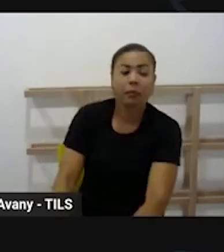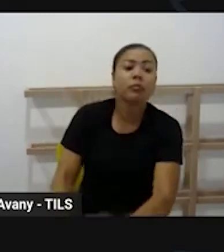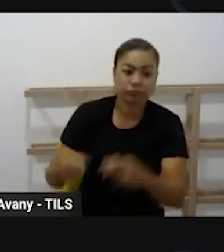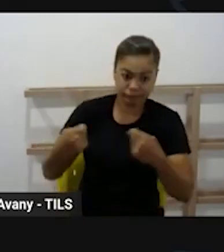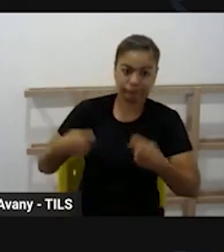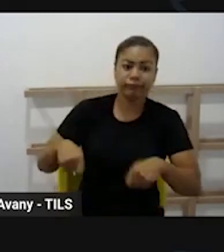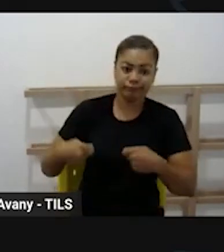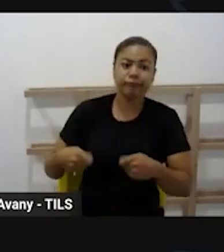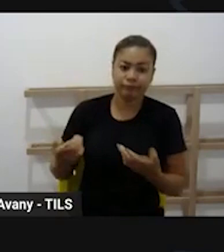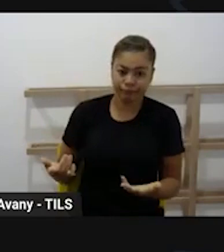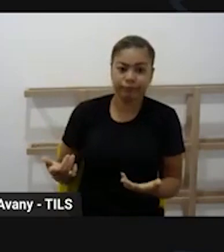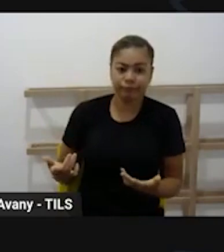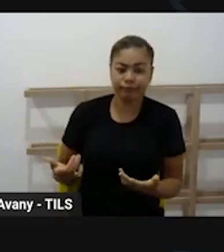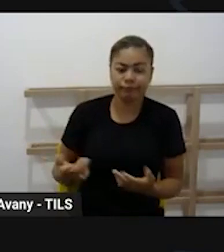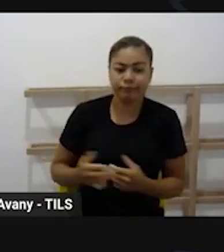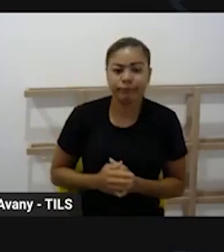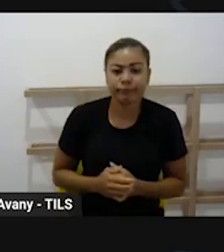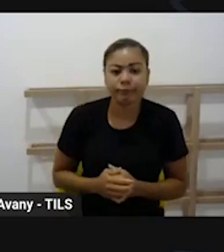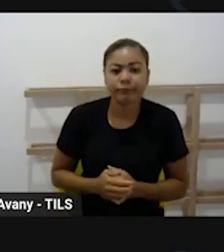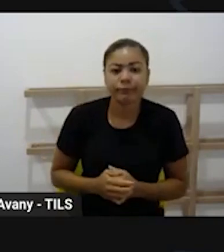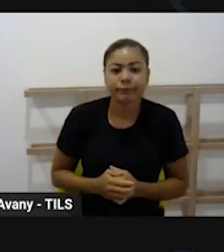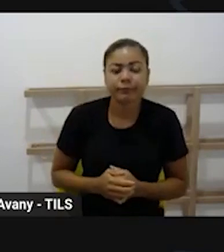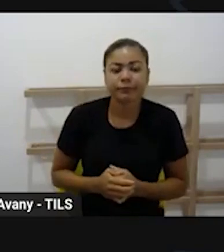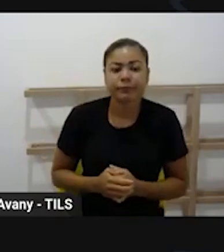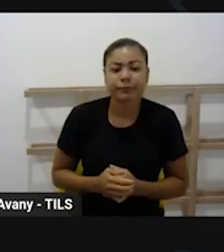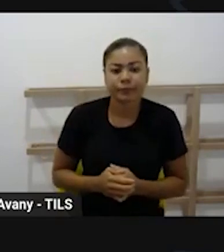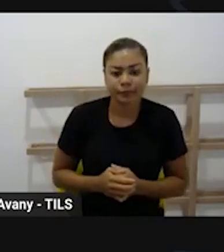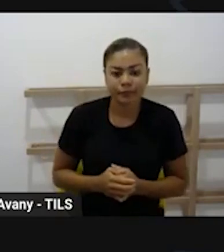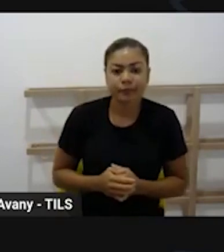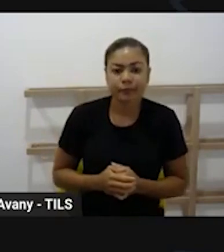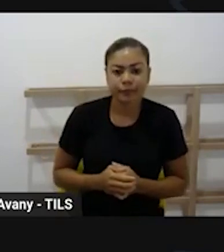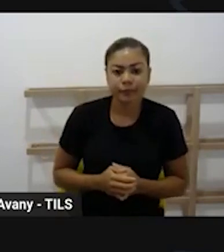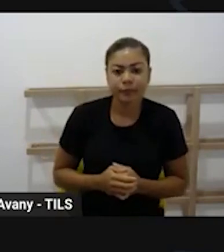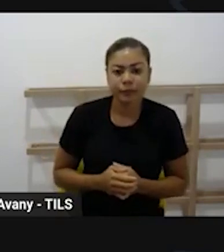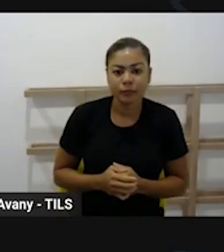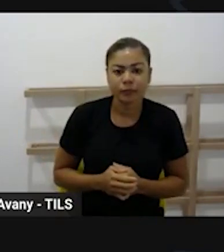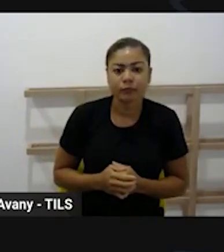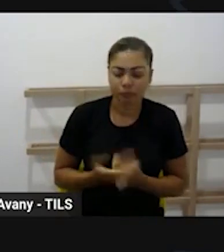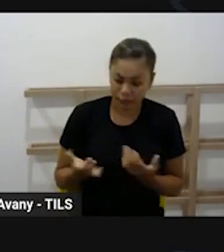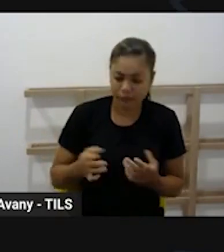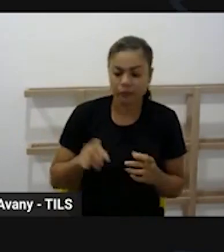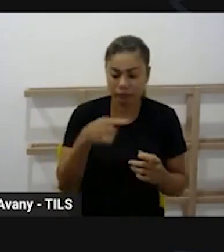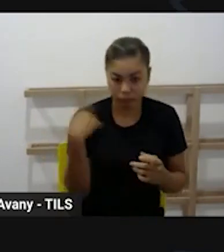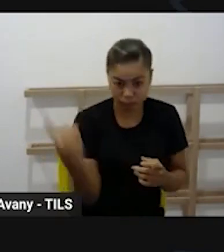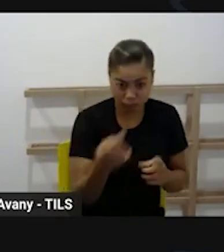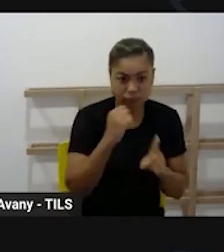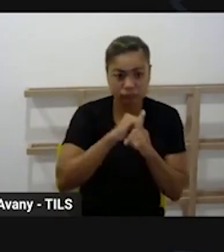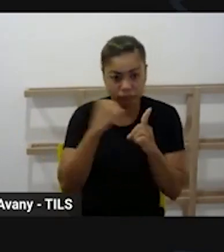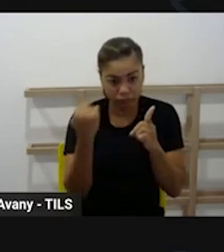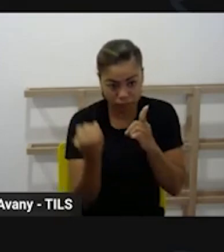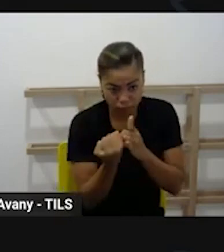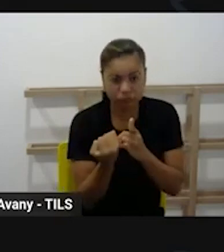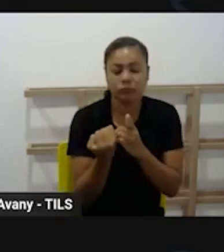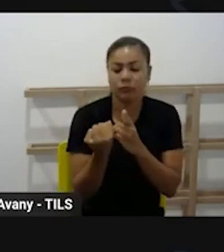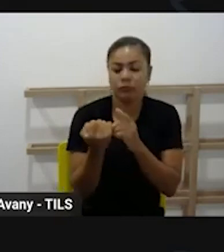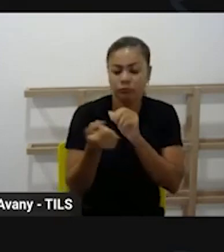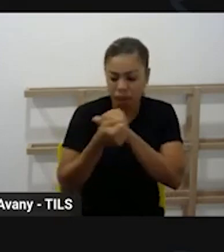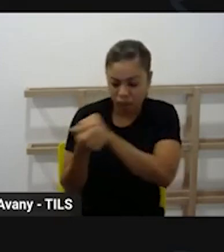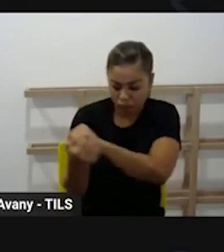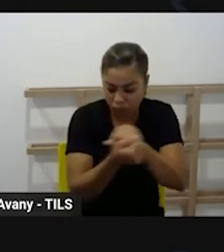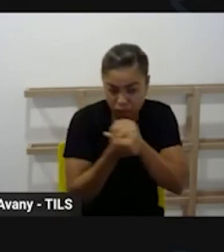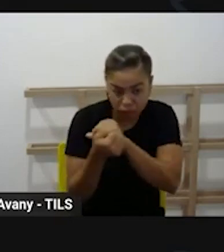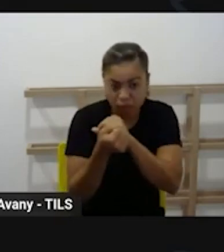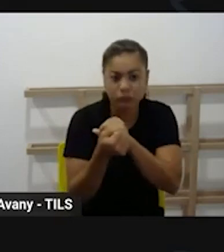então, ela educa e cuida, né? Nessa dupla função de sociável. Então, a gente vai pensar nessa dupla função de